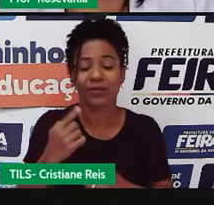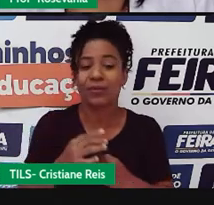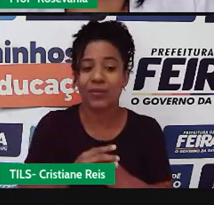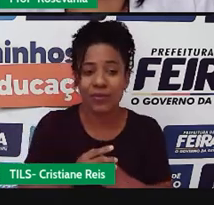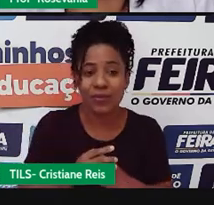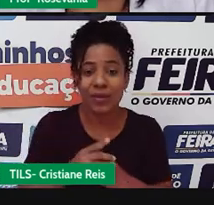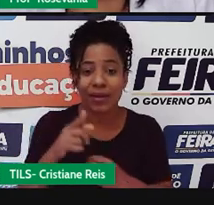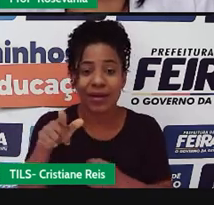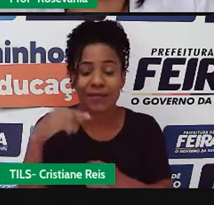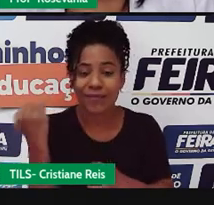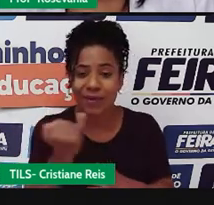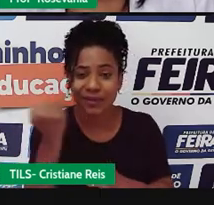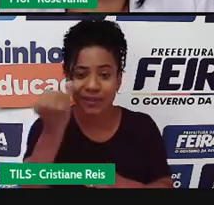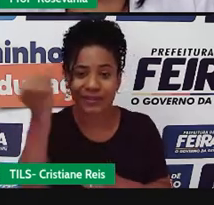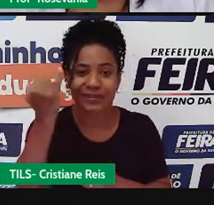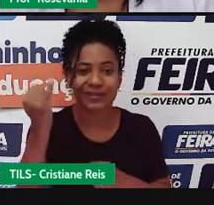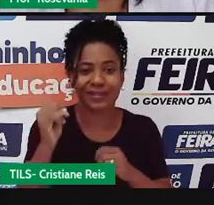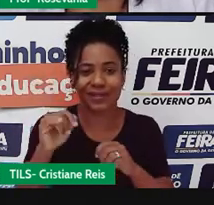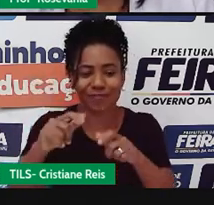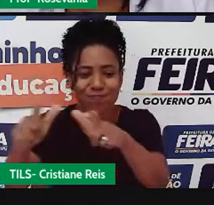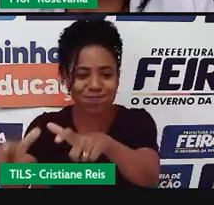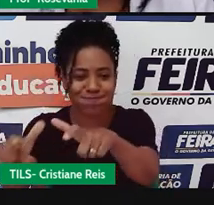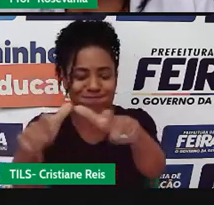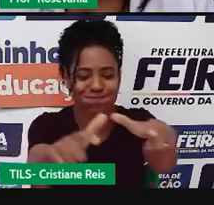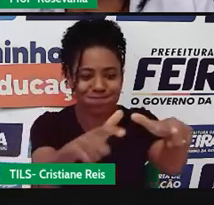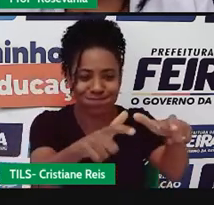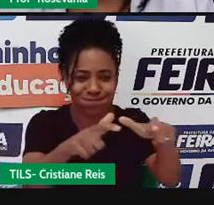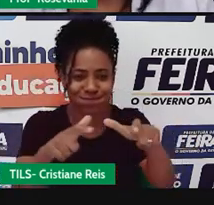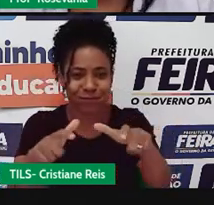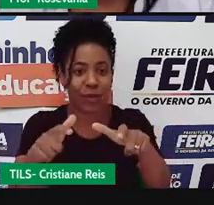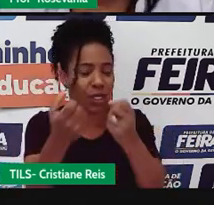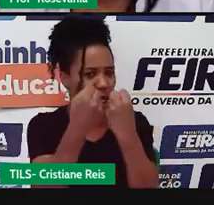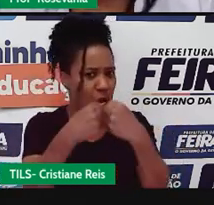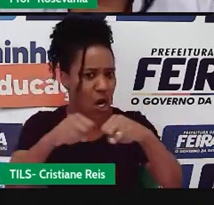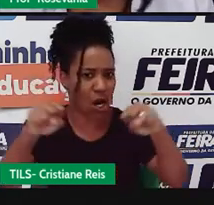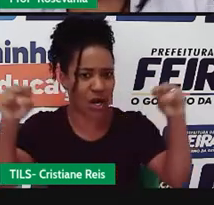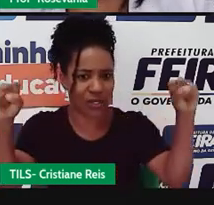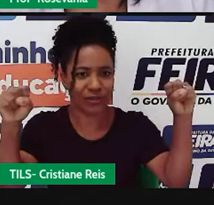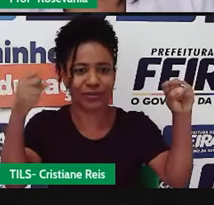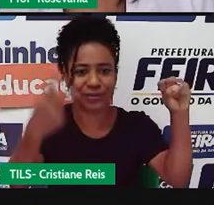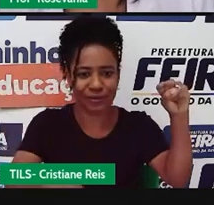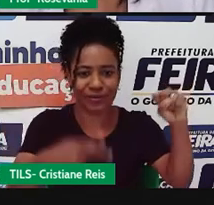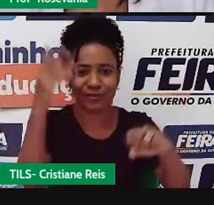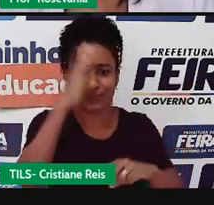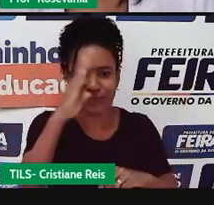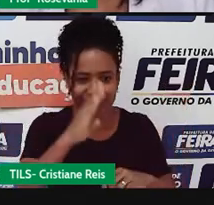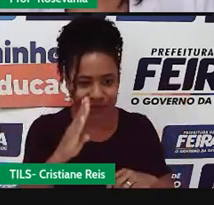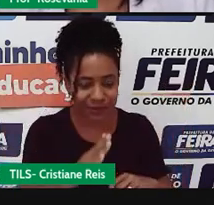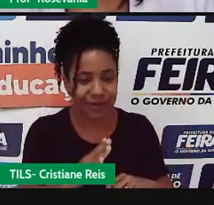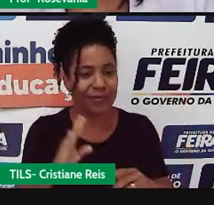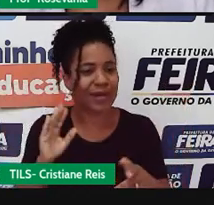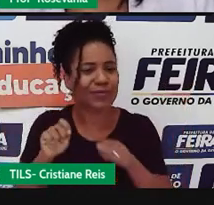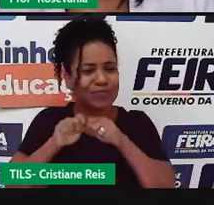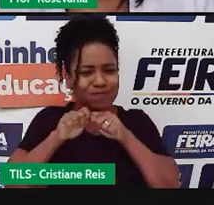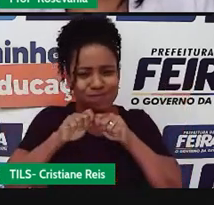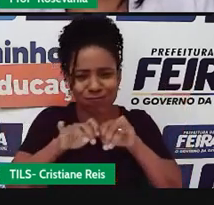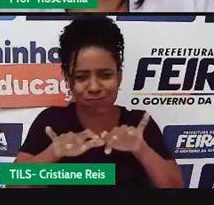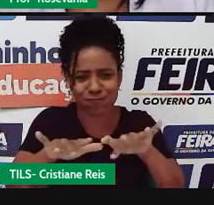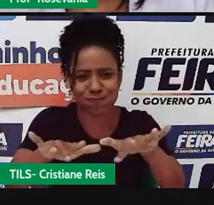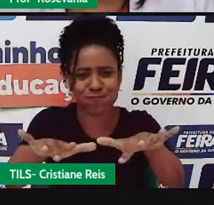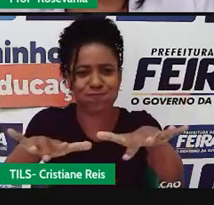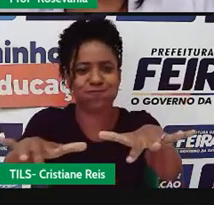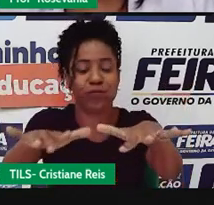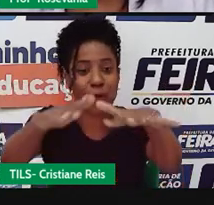pega essas três bacias que já são grandes, né, no território brasileiro, que quando elas se juntam